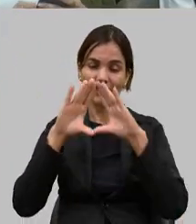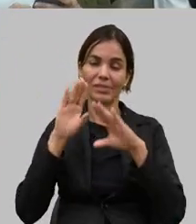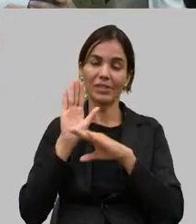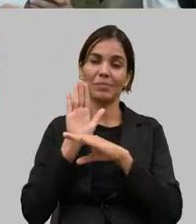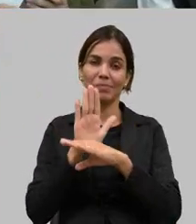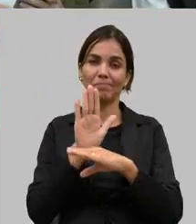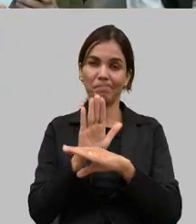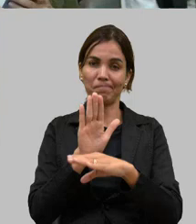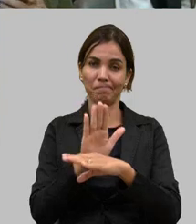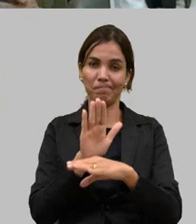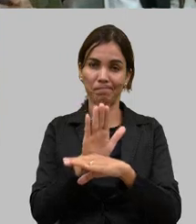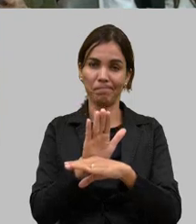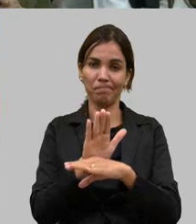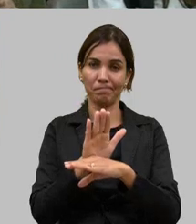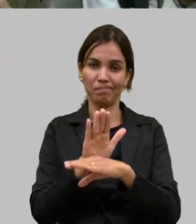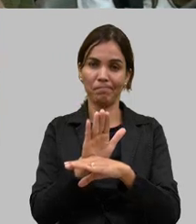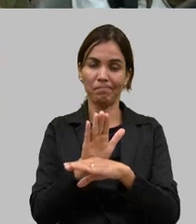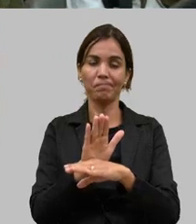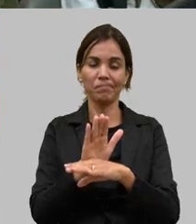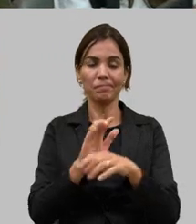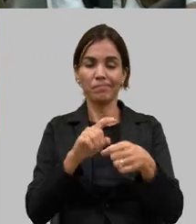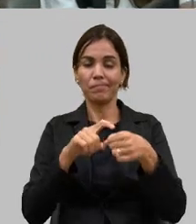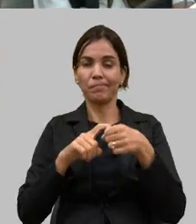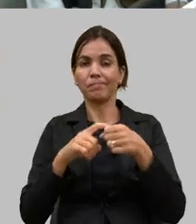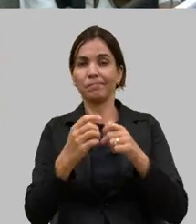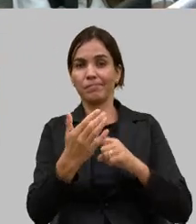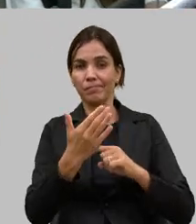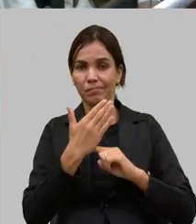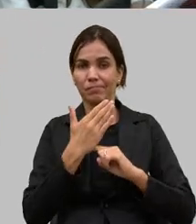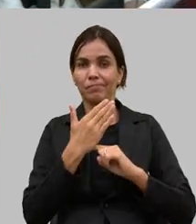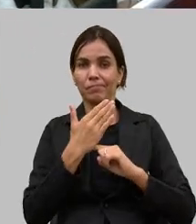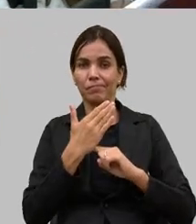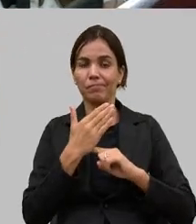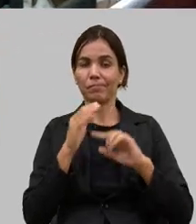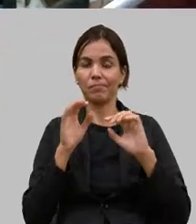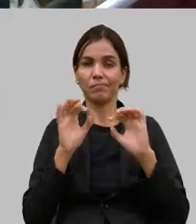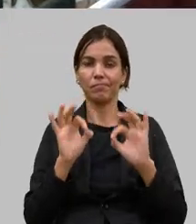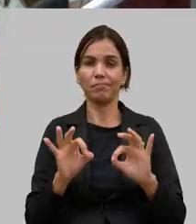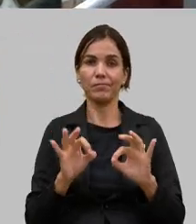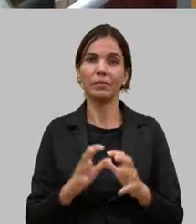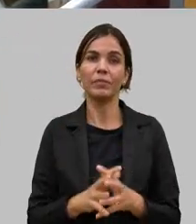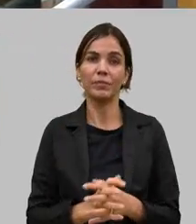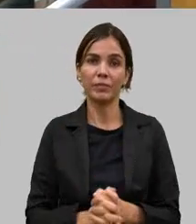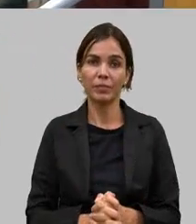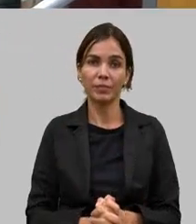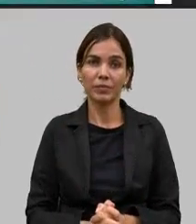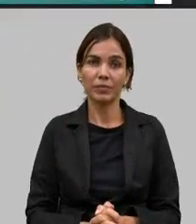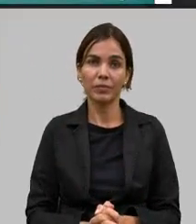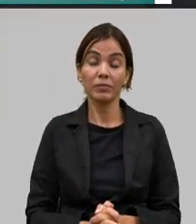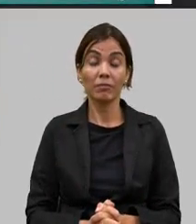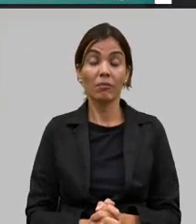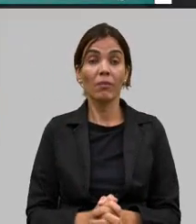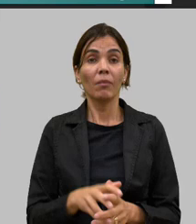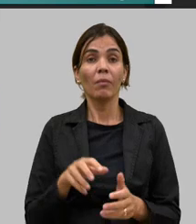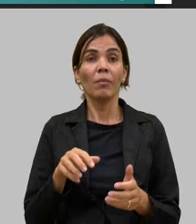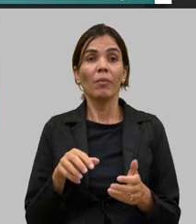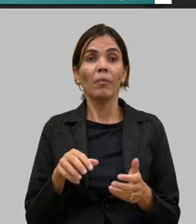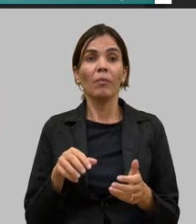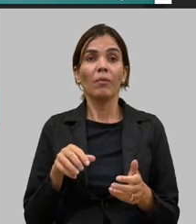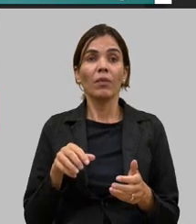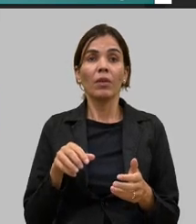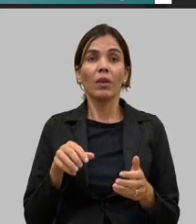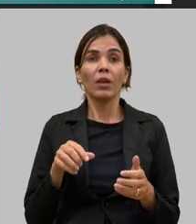eu volto a dizer que é uma grande parceira da CEAPA Assembleia Legislativa de Minas Gerais aqui é um dos